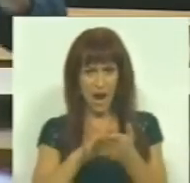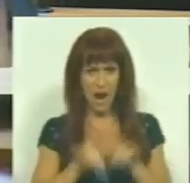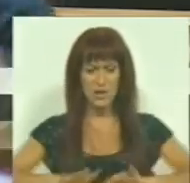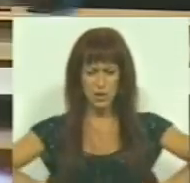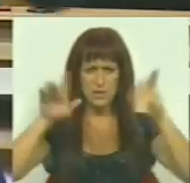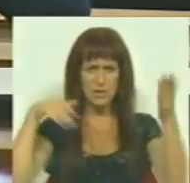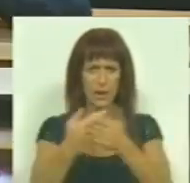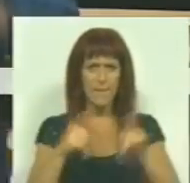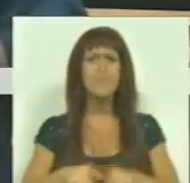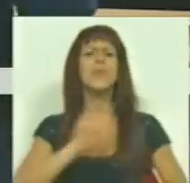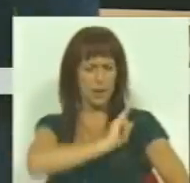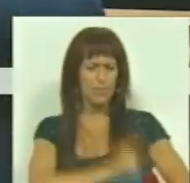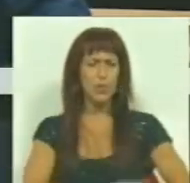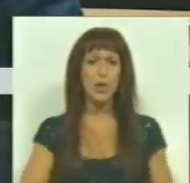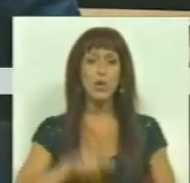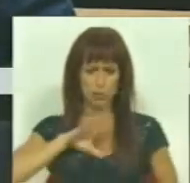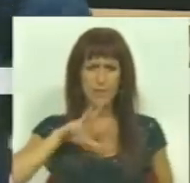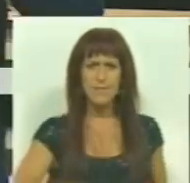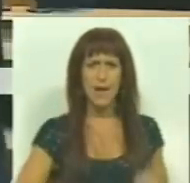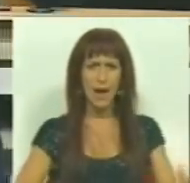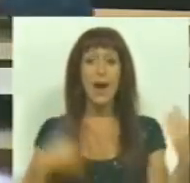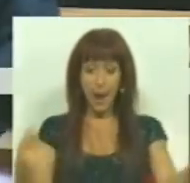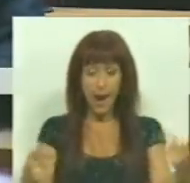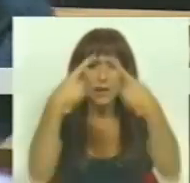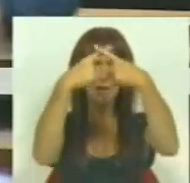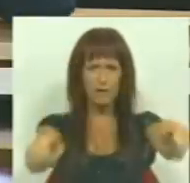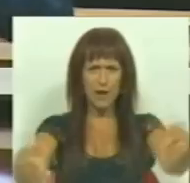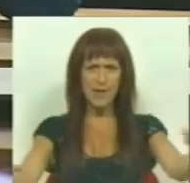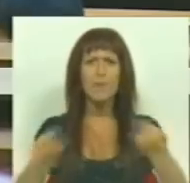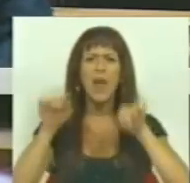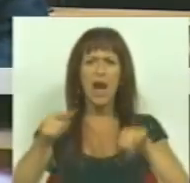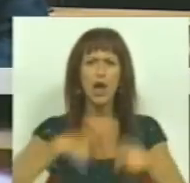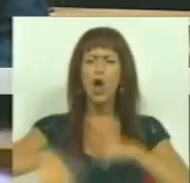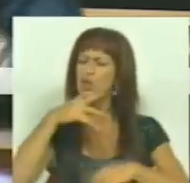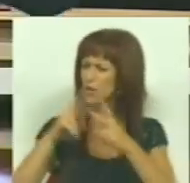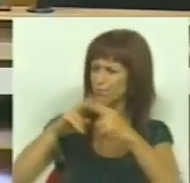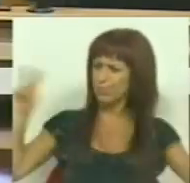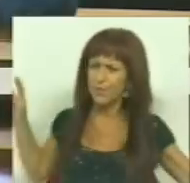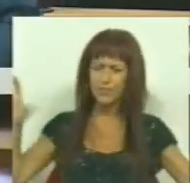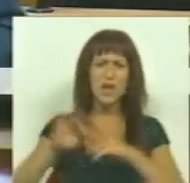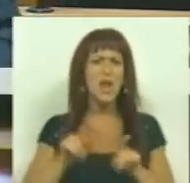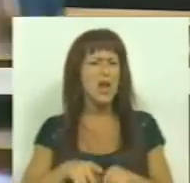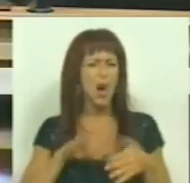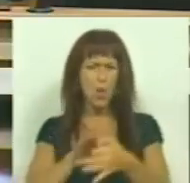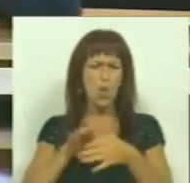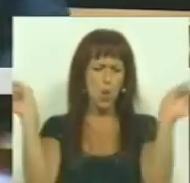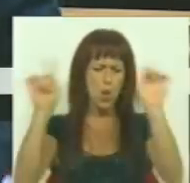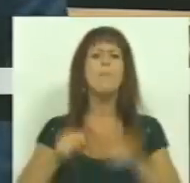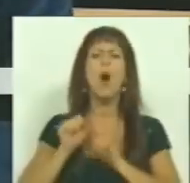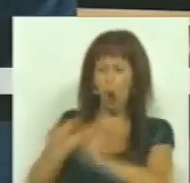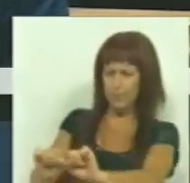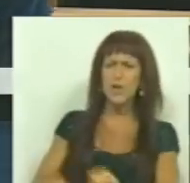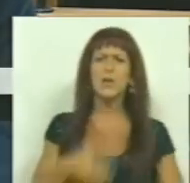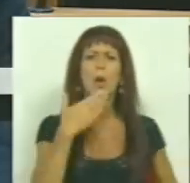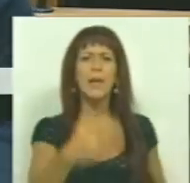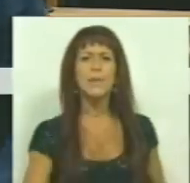desenvolvimento e de soberania para o nosso país. É essa a diferença e é aí que nós nos encontramos. Não na colaboração, mas na oposição.